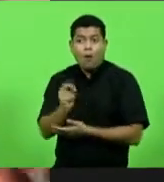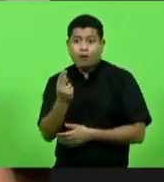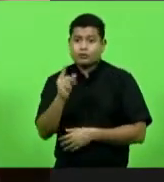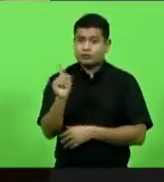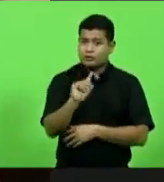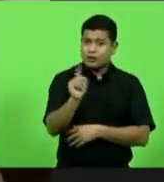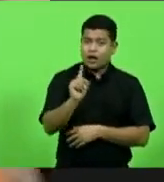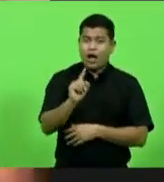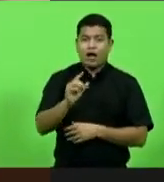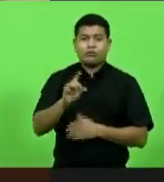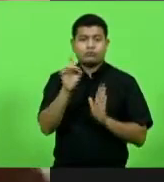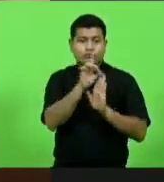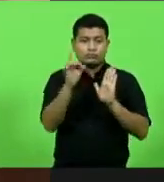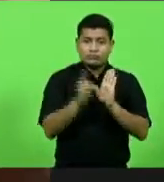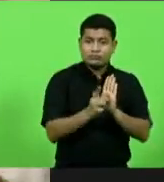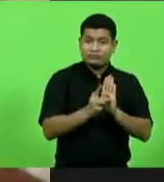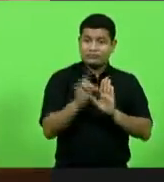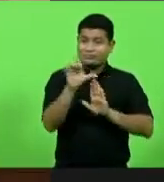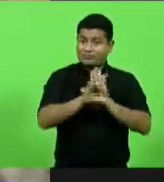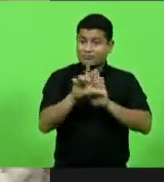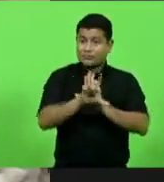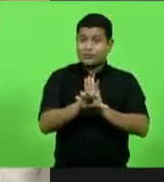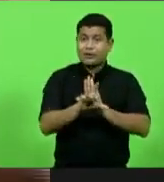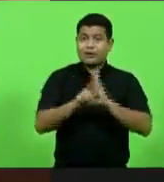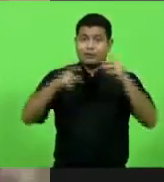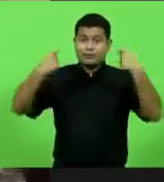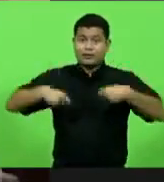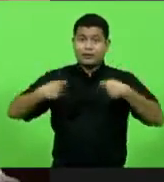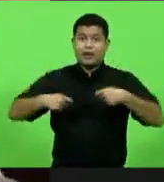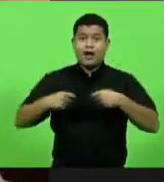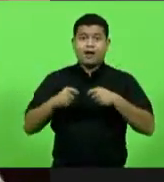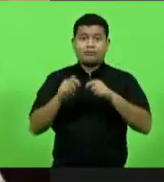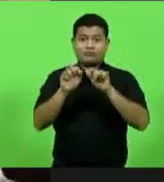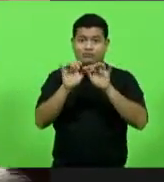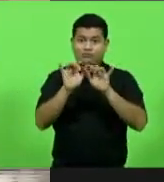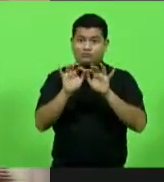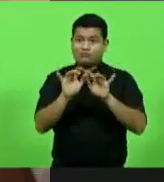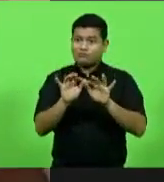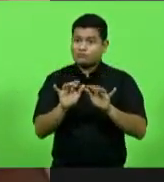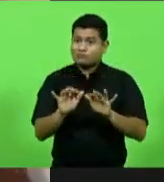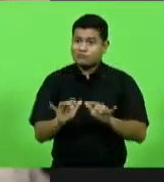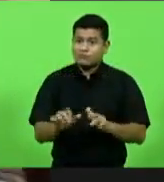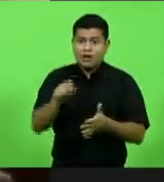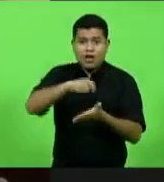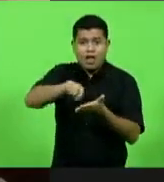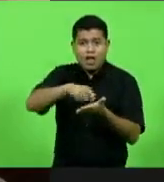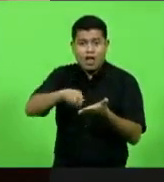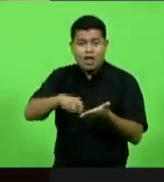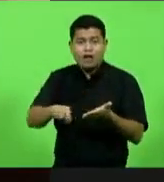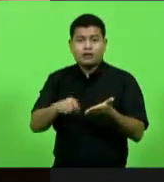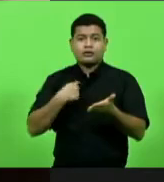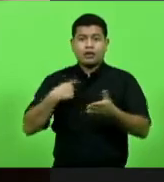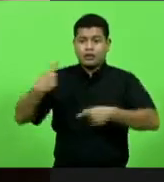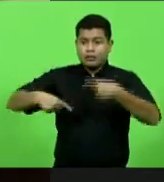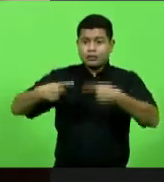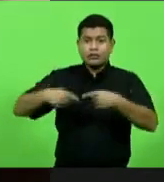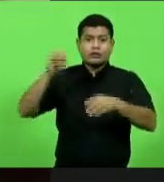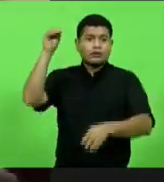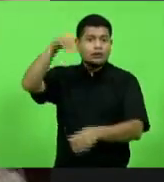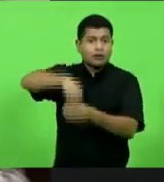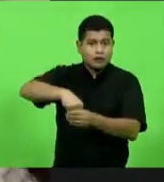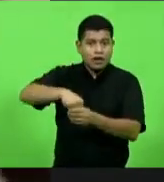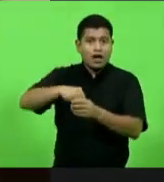decreto legislativo devem ser subscritas, escritas, devem ser debatidas dentro da CXJ.